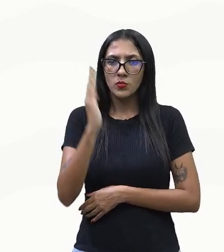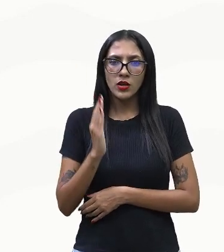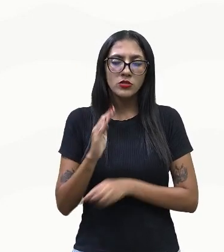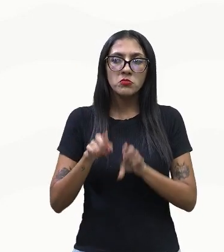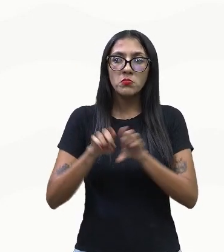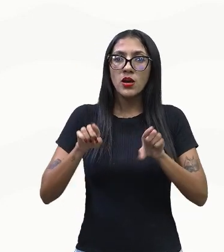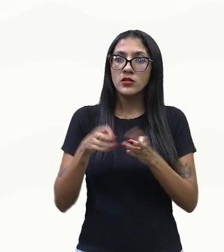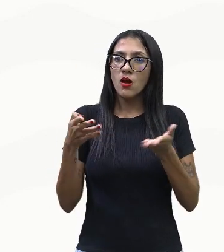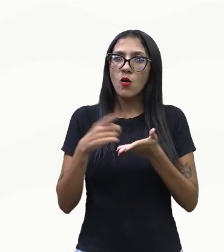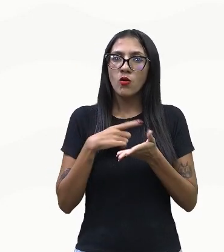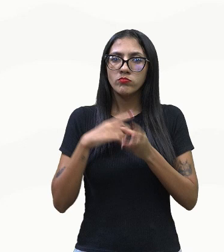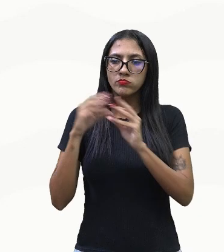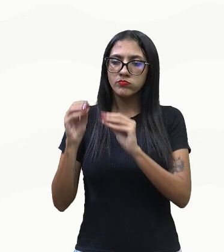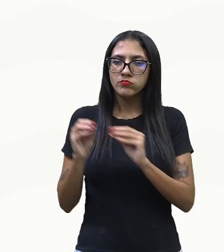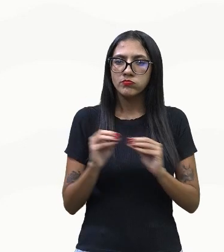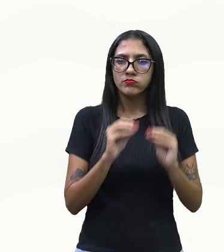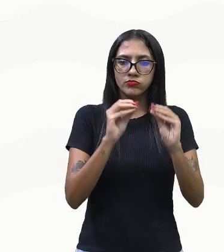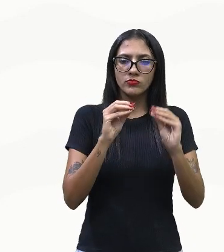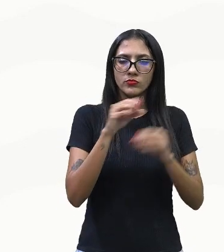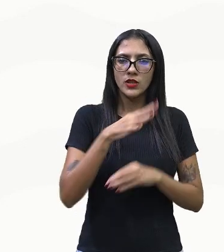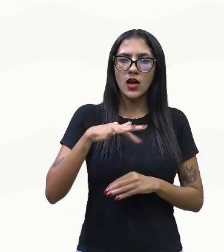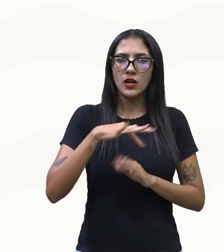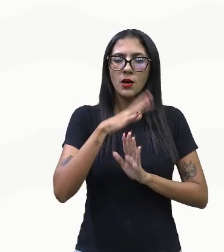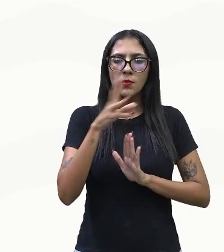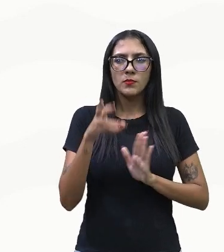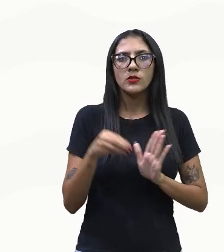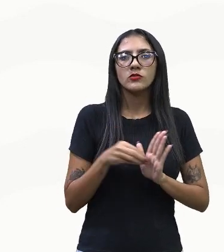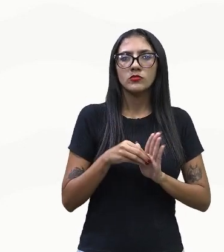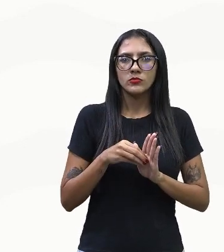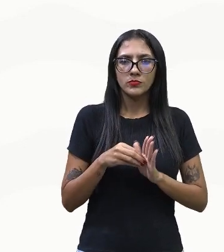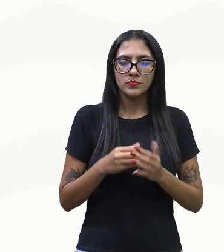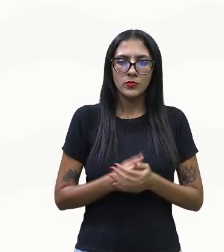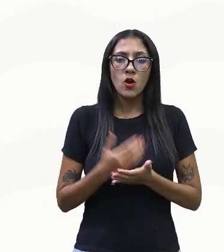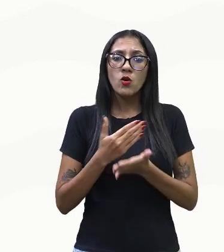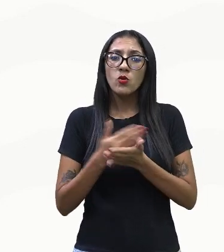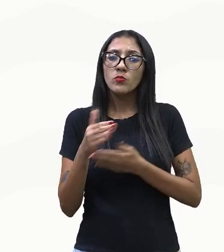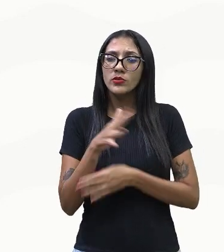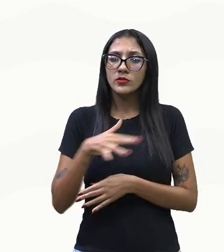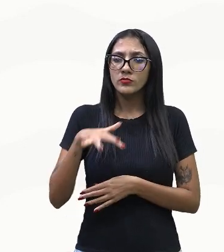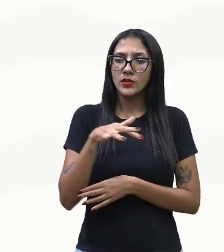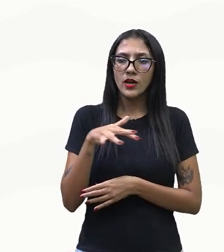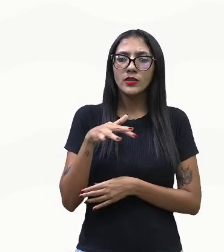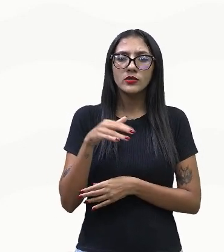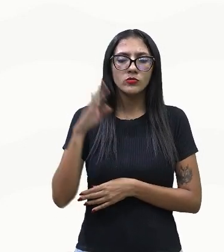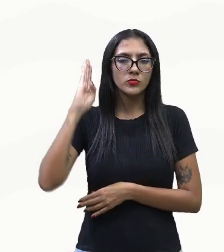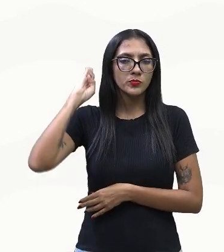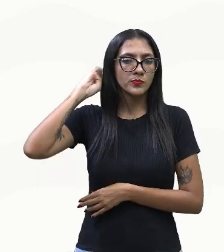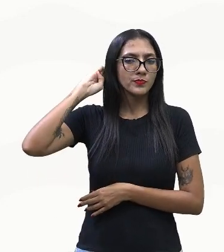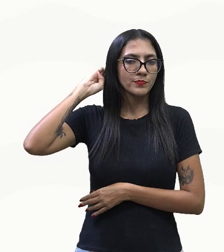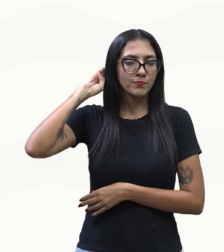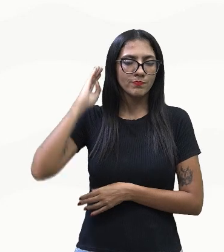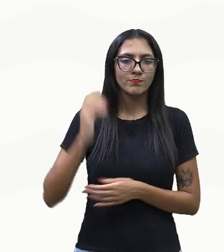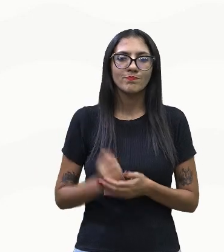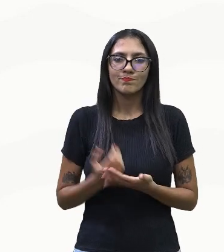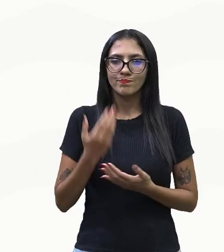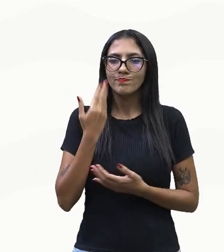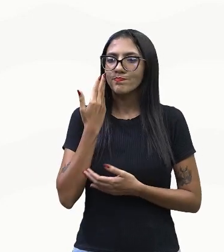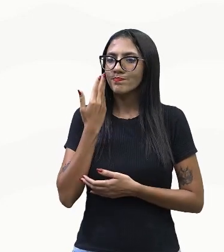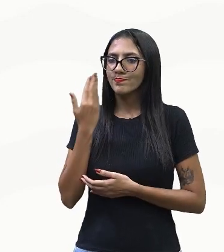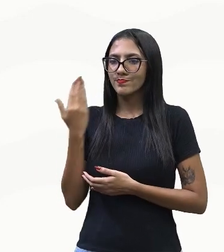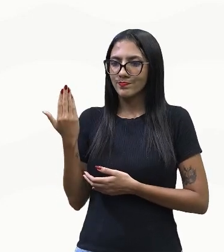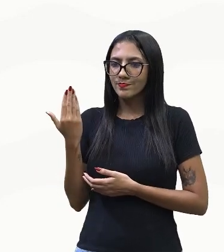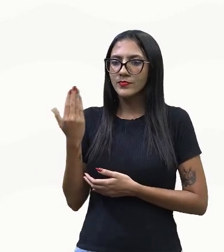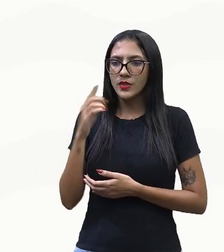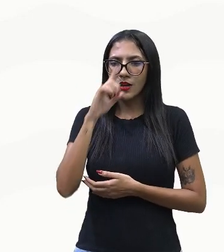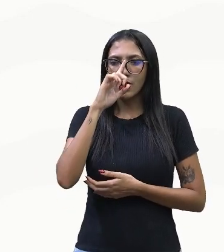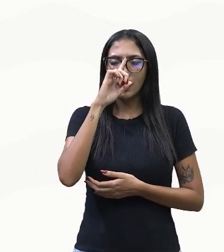expandindo ali para a região amazônica, começando pelo sudoeste do Pará. E esse mapa, ele nos mostra muito isso, né, gente? A expansão do